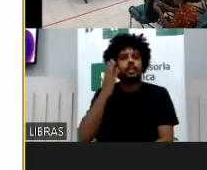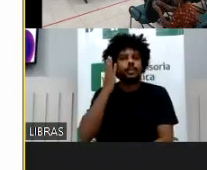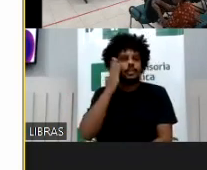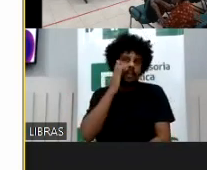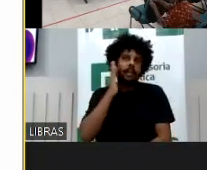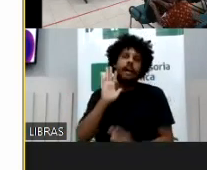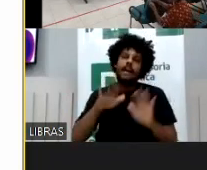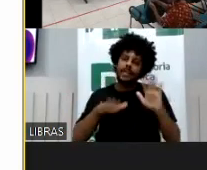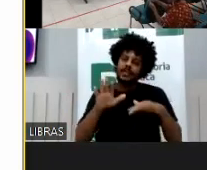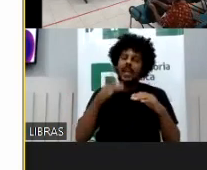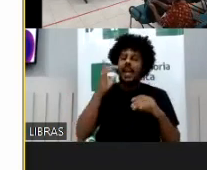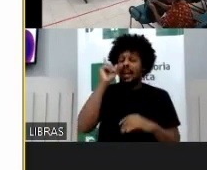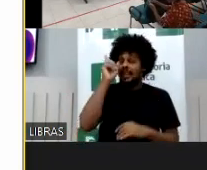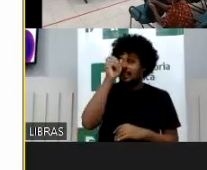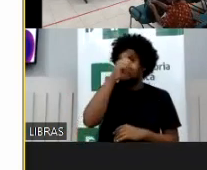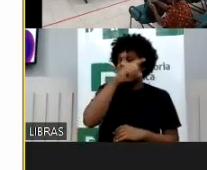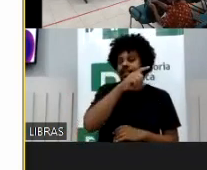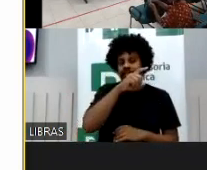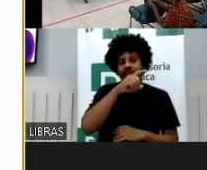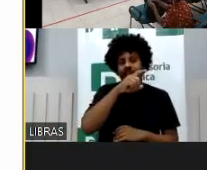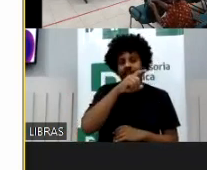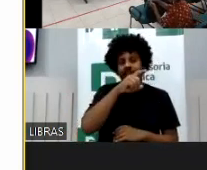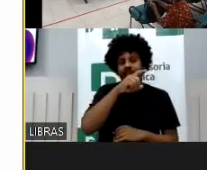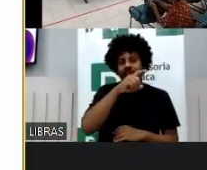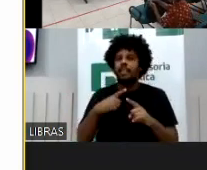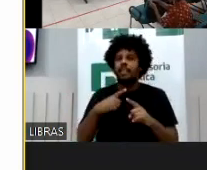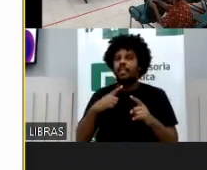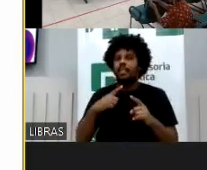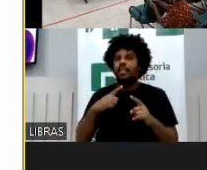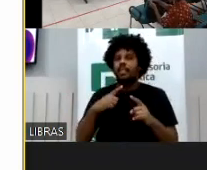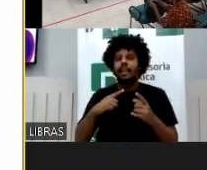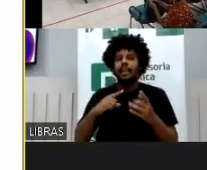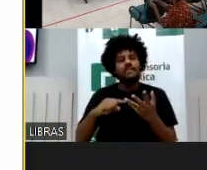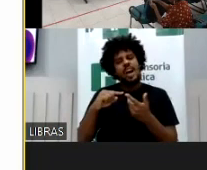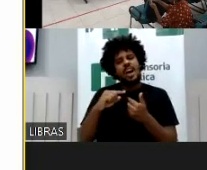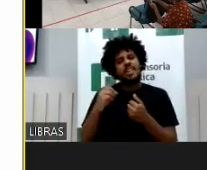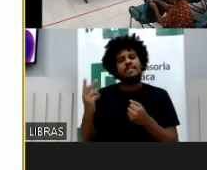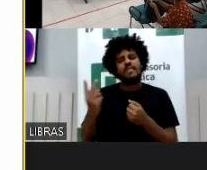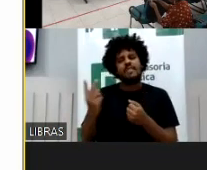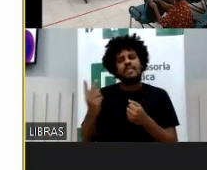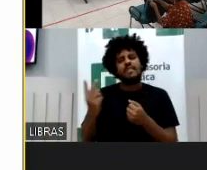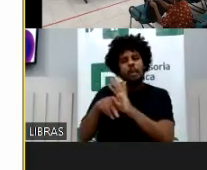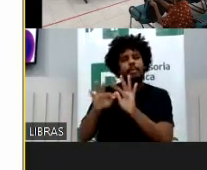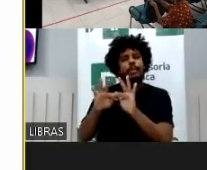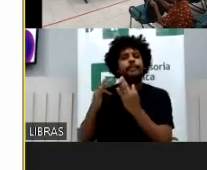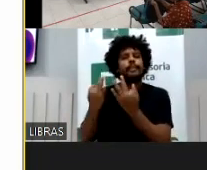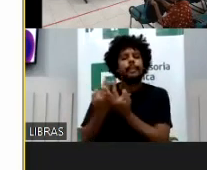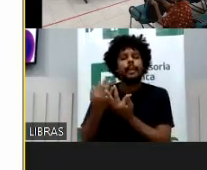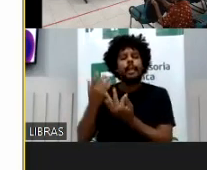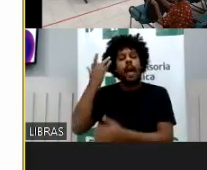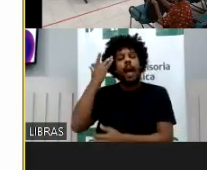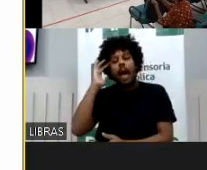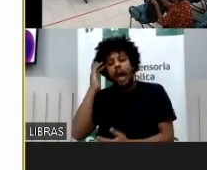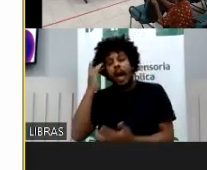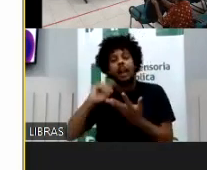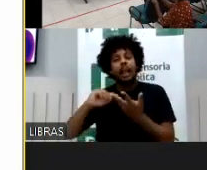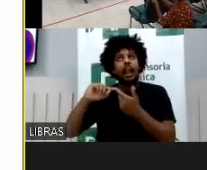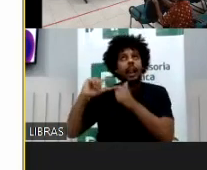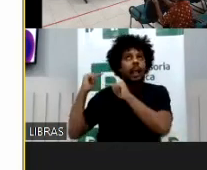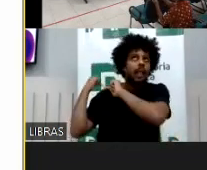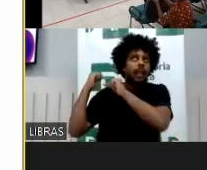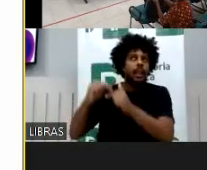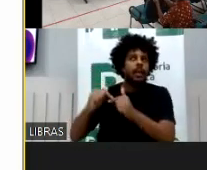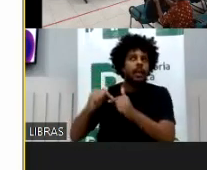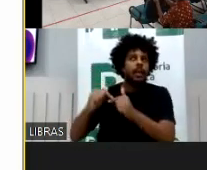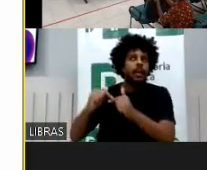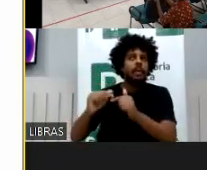porque entram as preconcepções de cada um, entram a carga de valores de cada um, mas são discussões que a gente precisa ter, tá? E que vocês aqui certamente